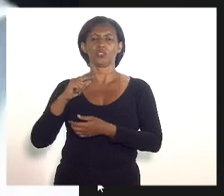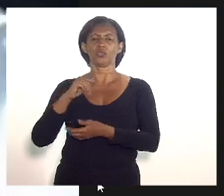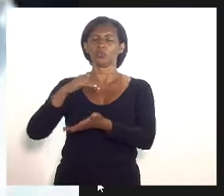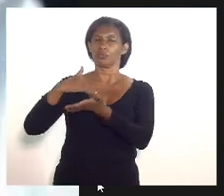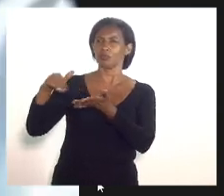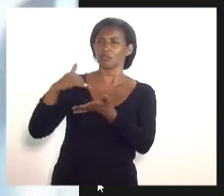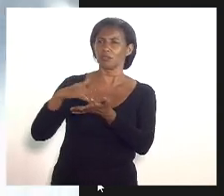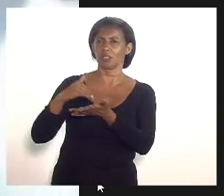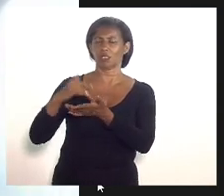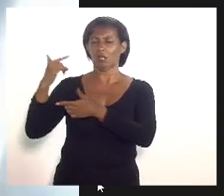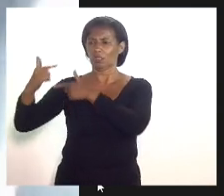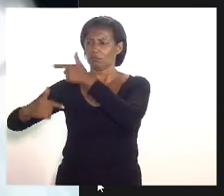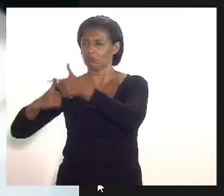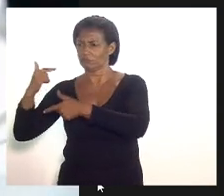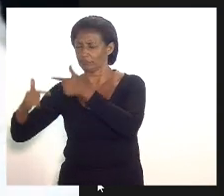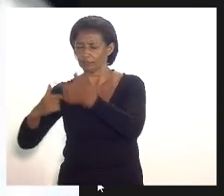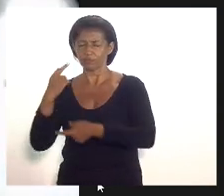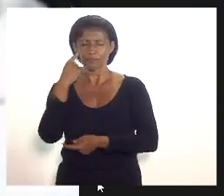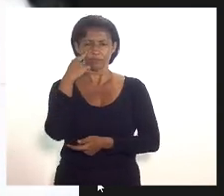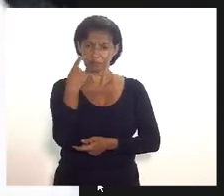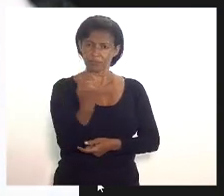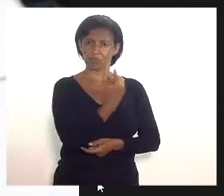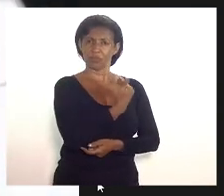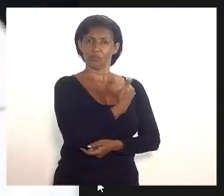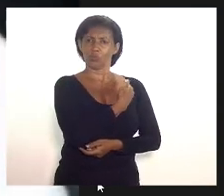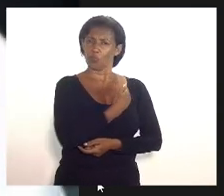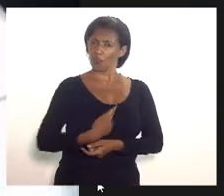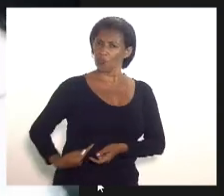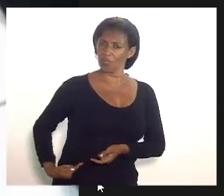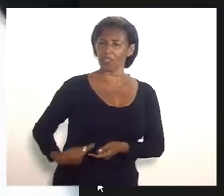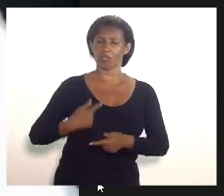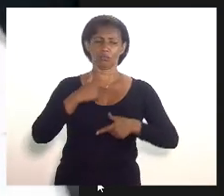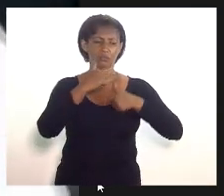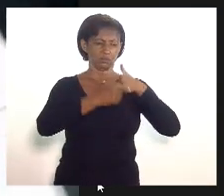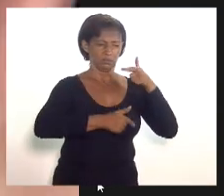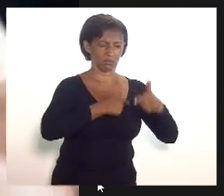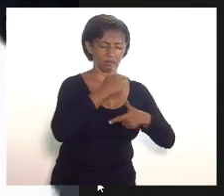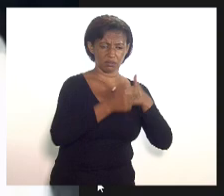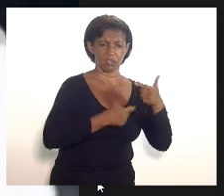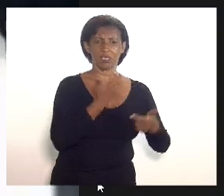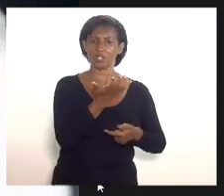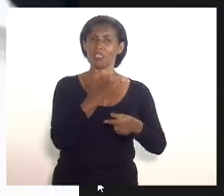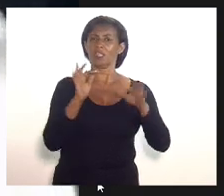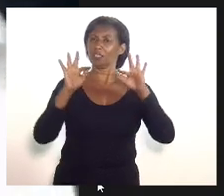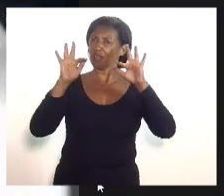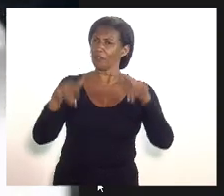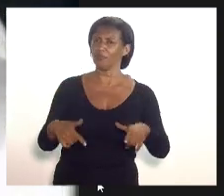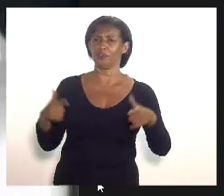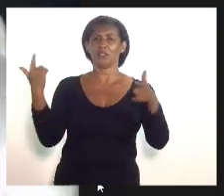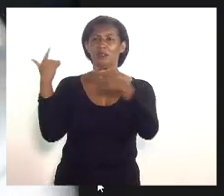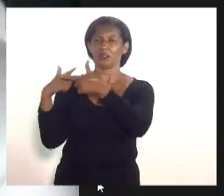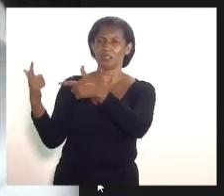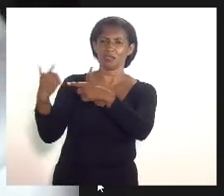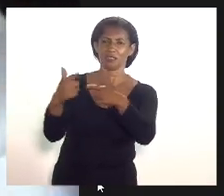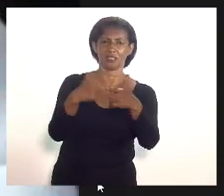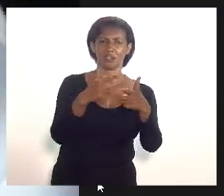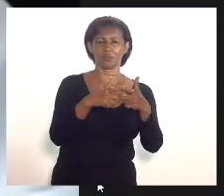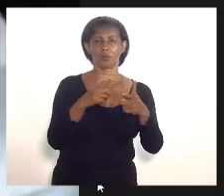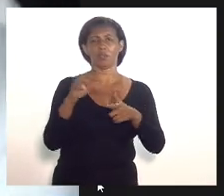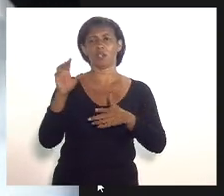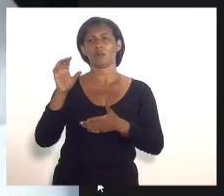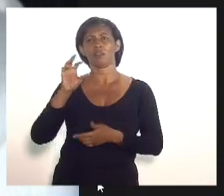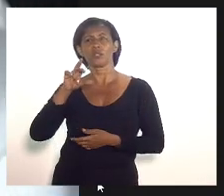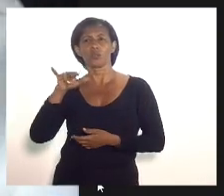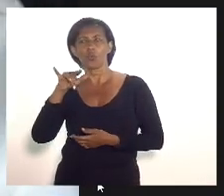disposição do governador Cláudio Castro de querer dar fim a esse embrólio dos concursos públicos a